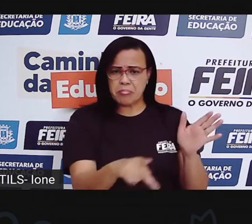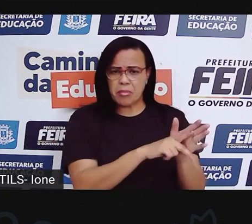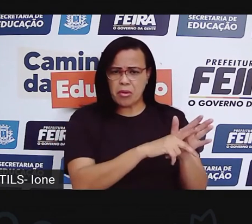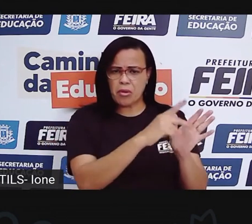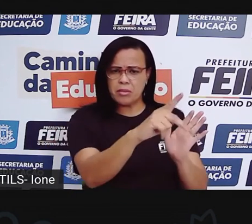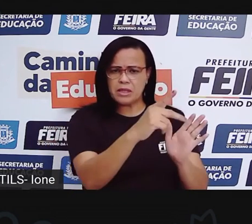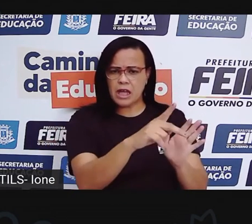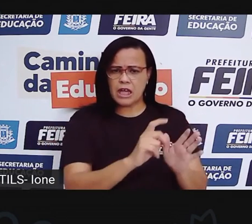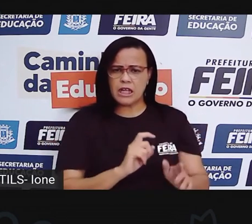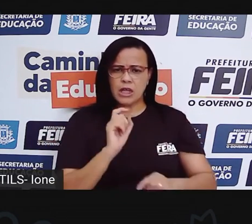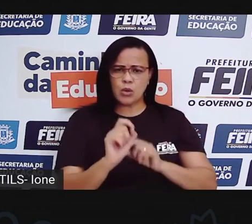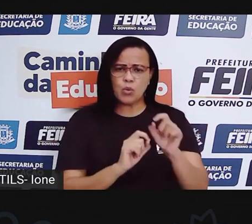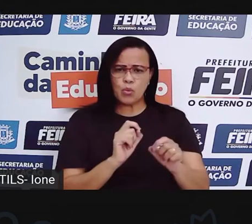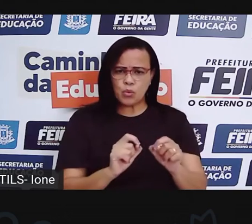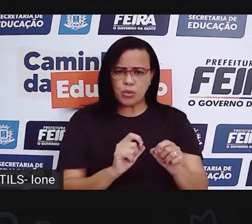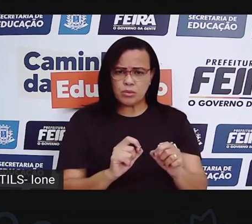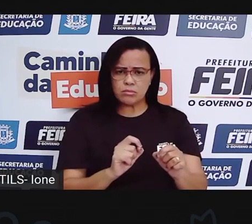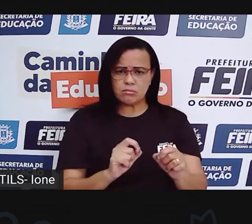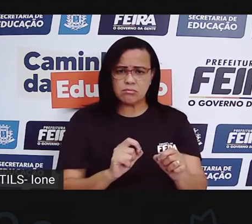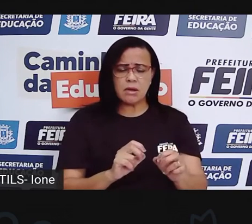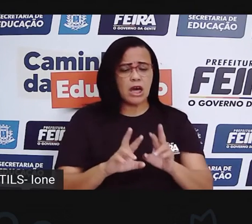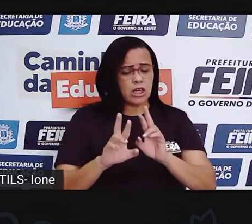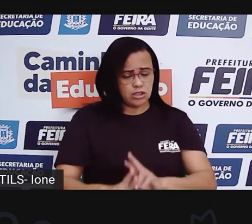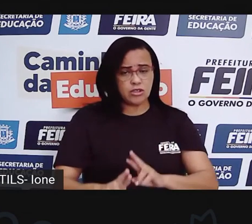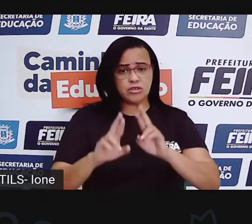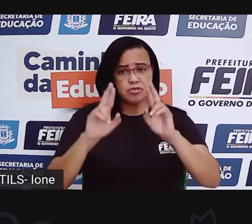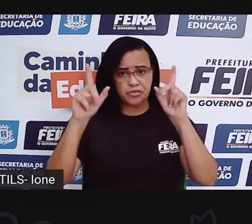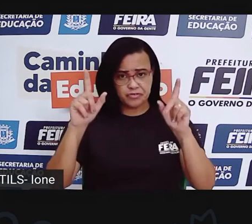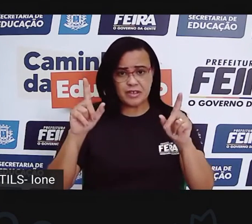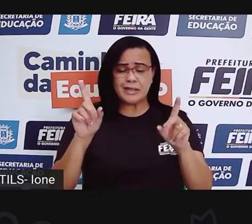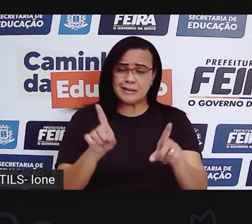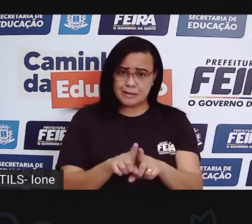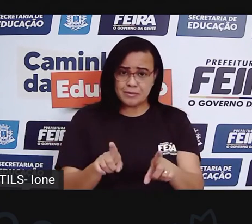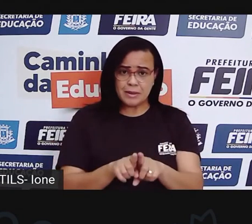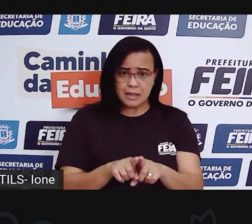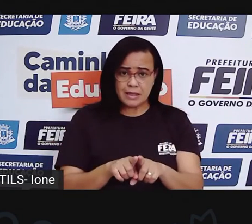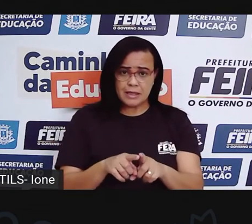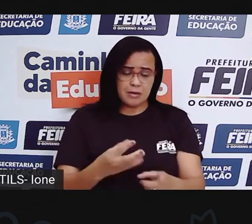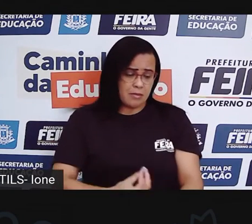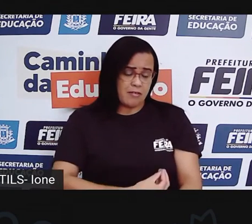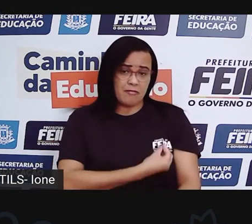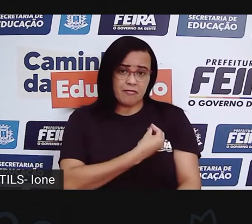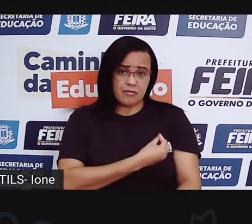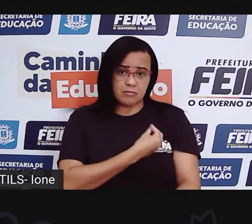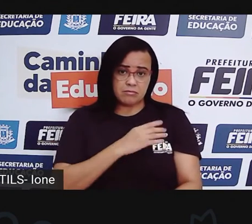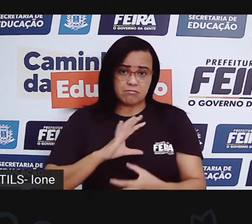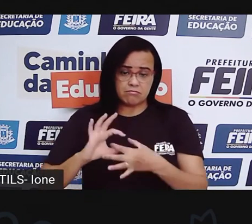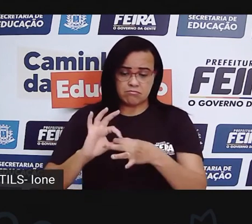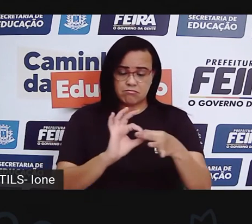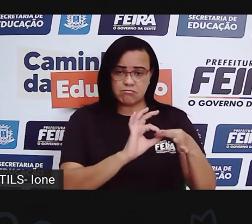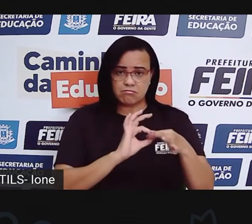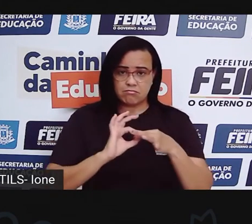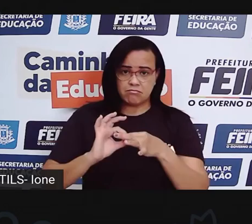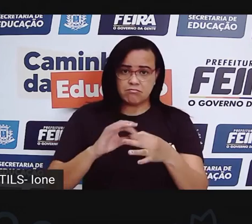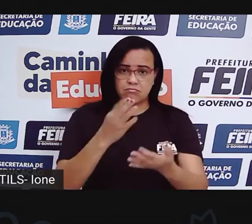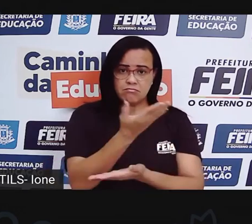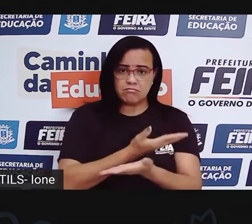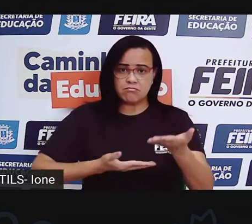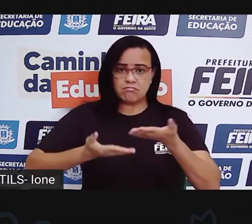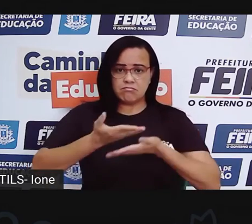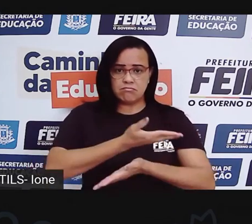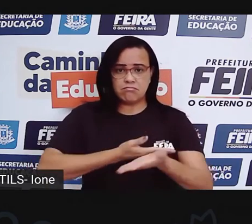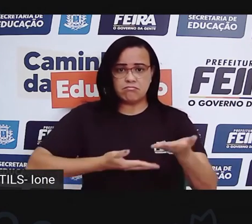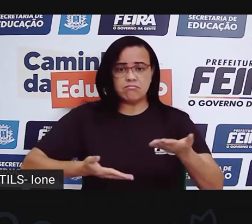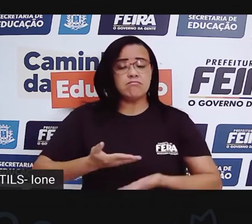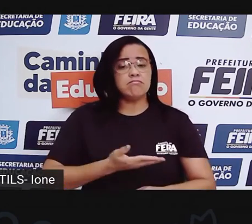as diferenças para que a gente tenha uma convivência harmoniosa. E aí, como a PRO trouxe esses elementos